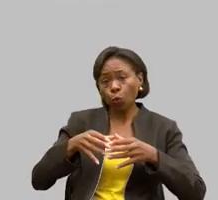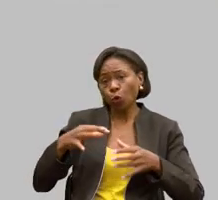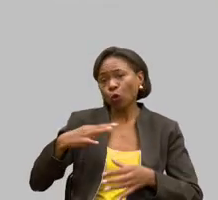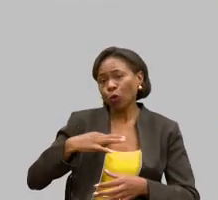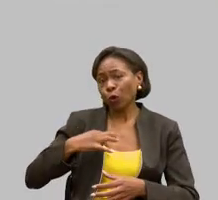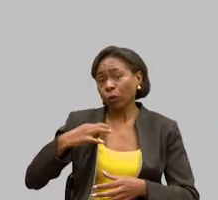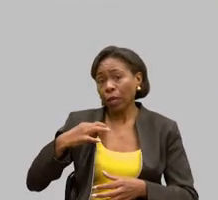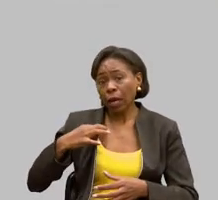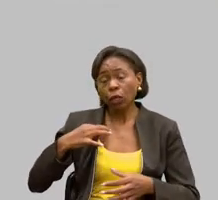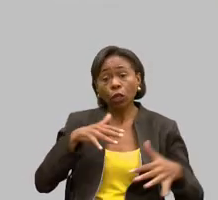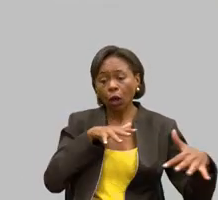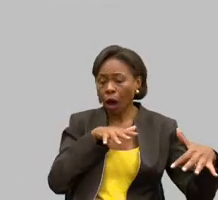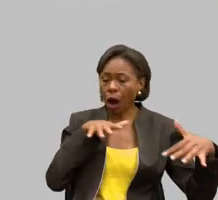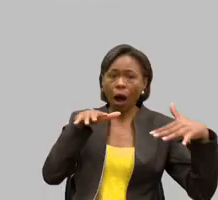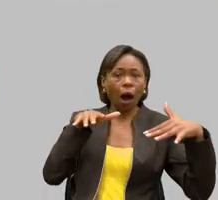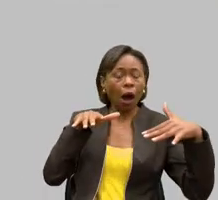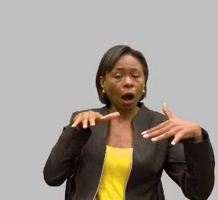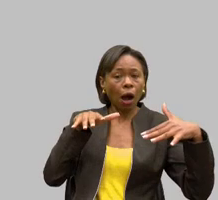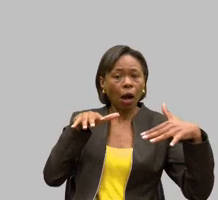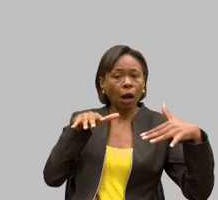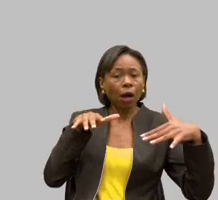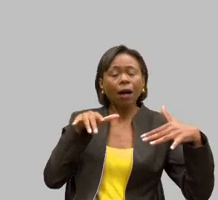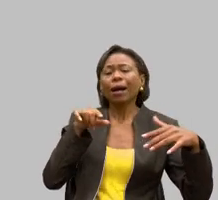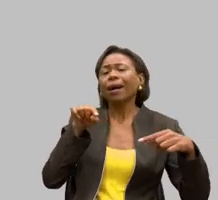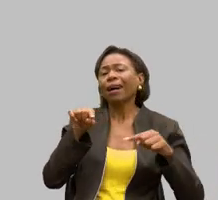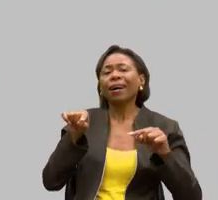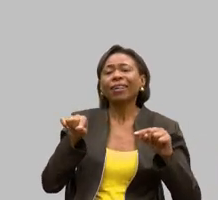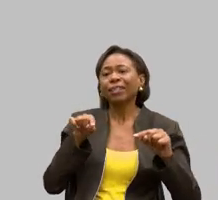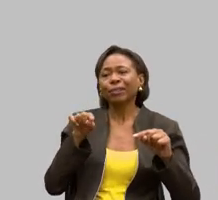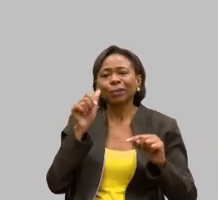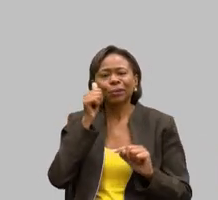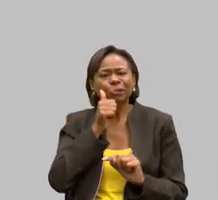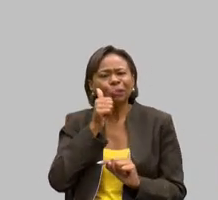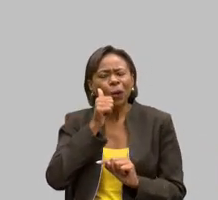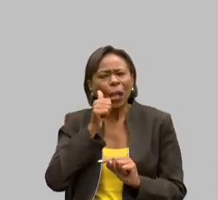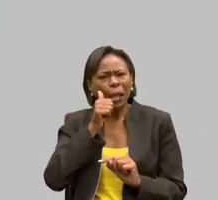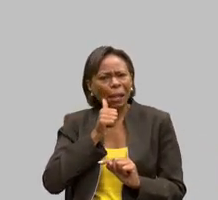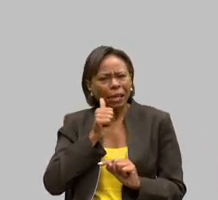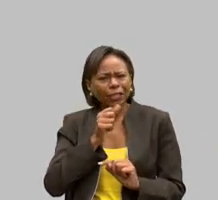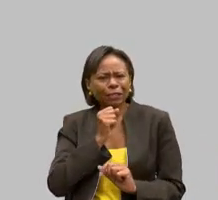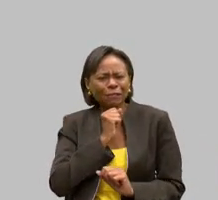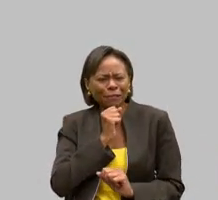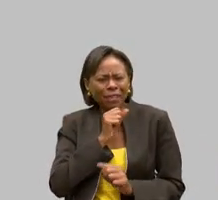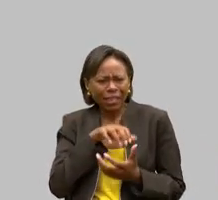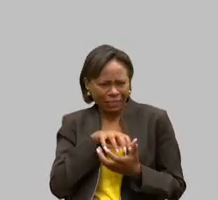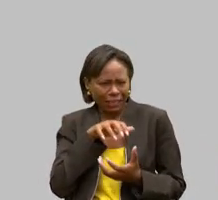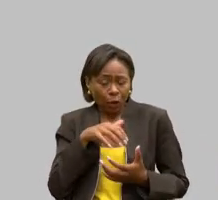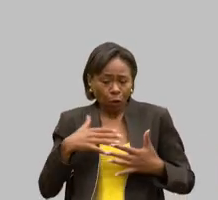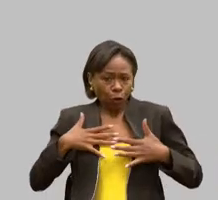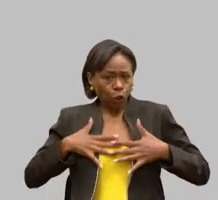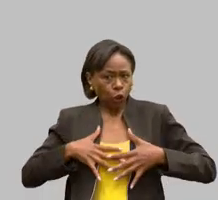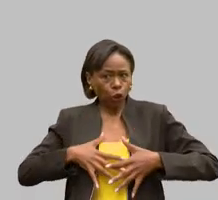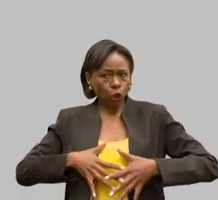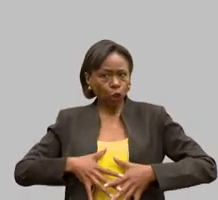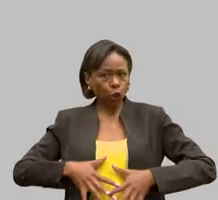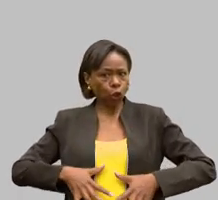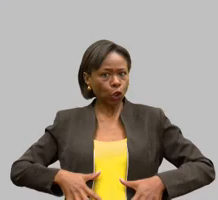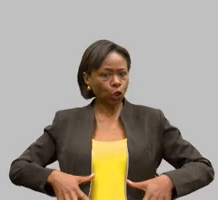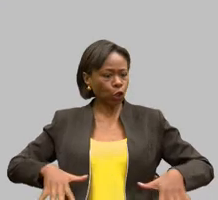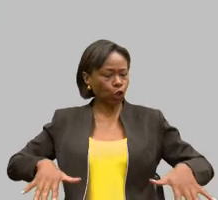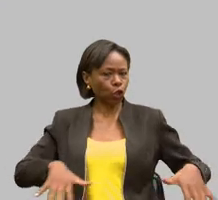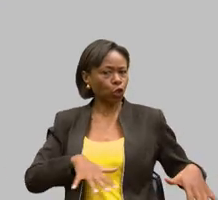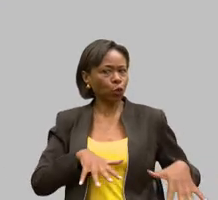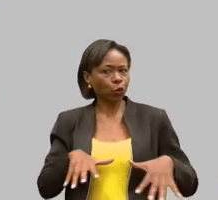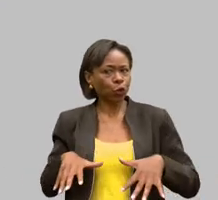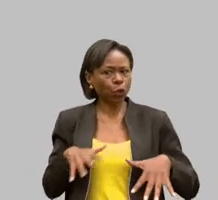todo mundo, aquelas senhoras com vestido muito bonito, de cor assim, alaranjada, elas então chegavam